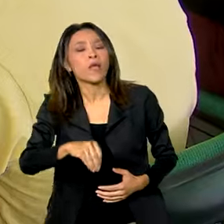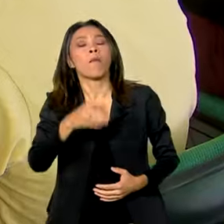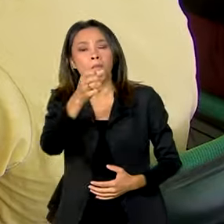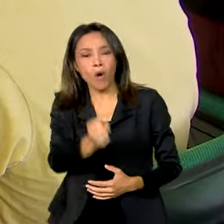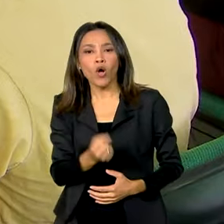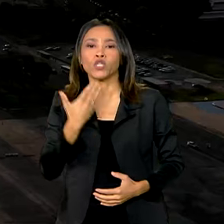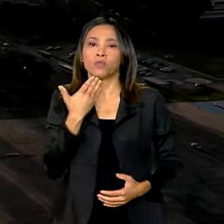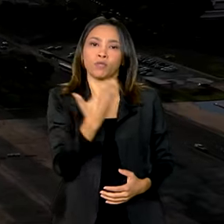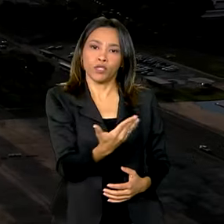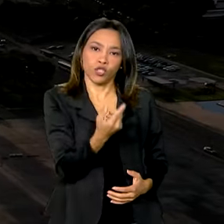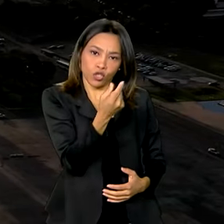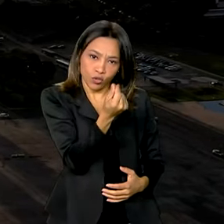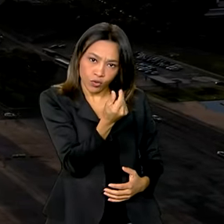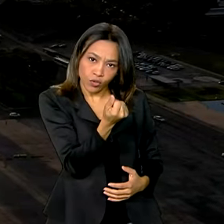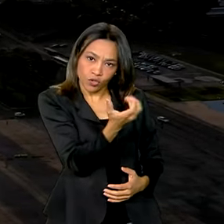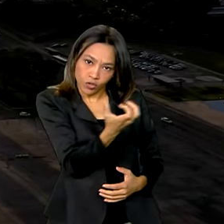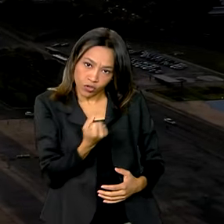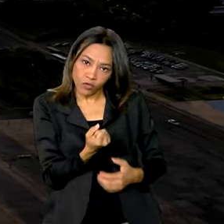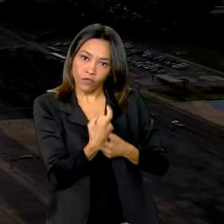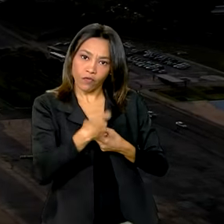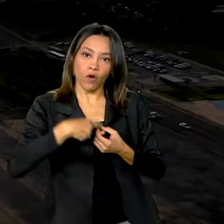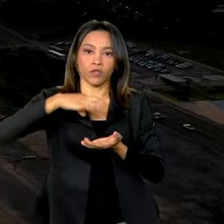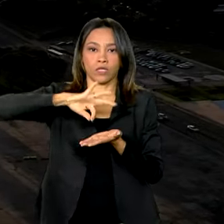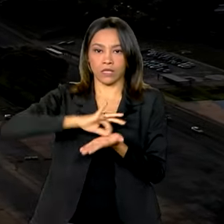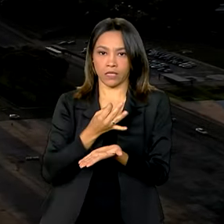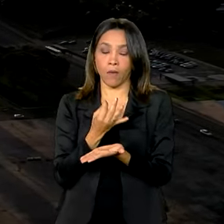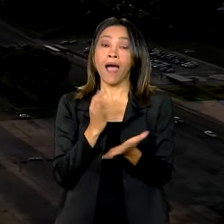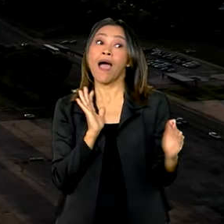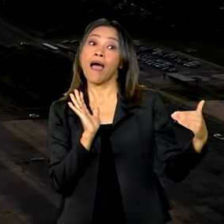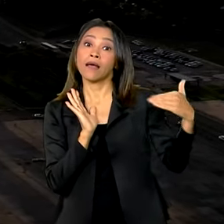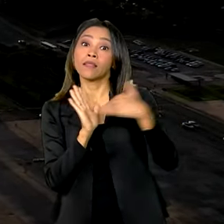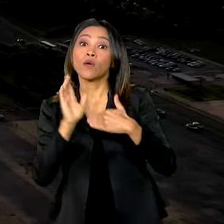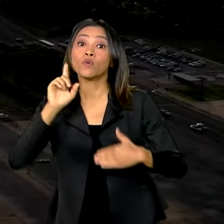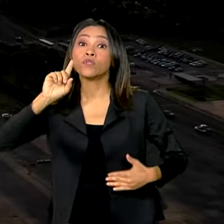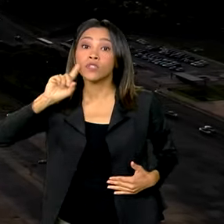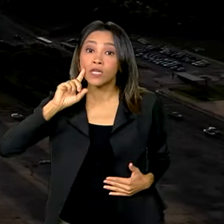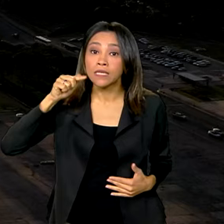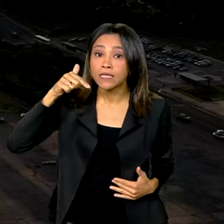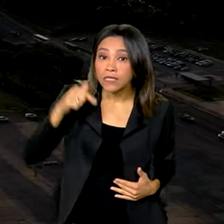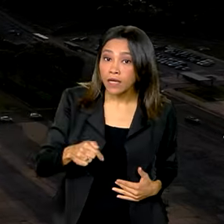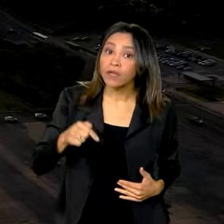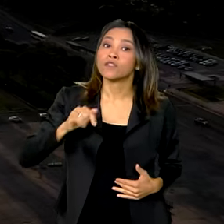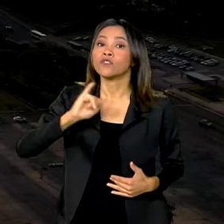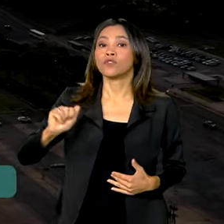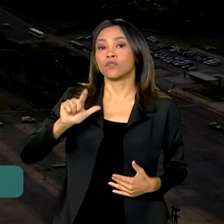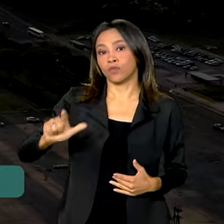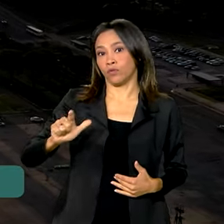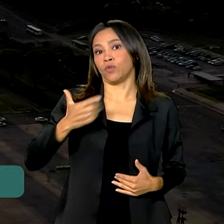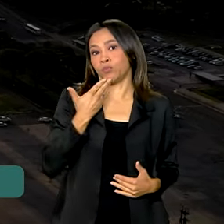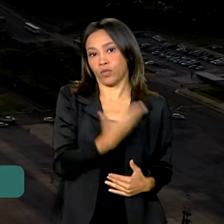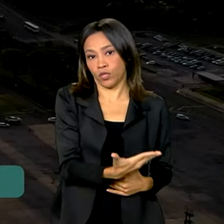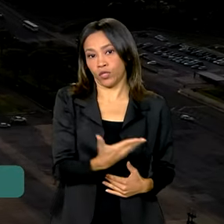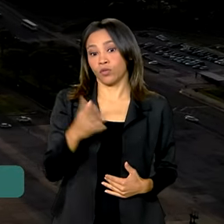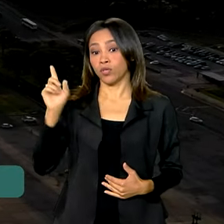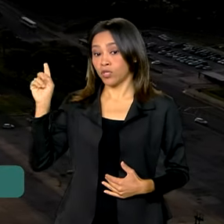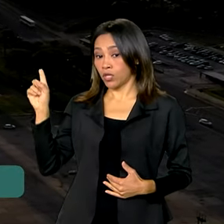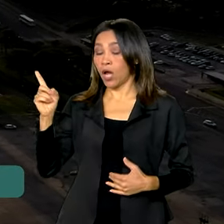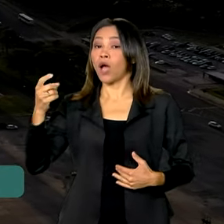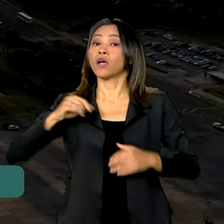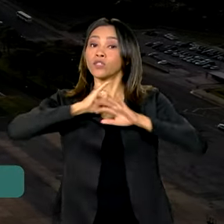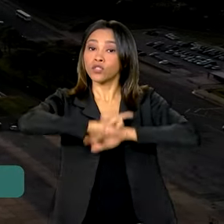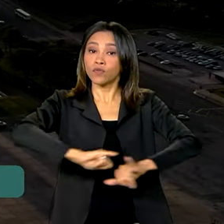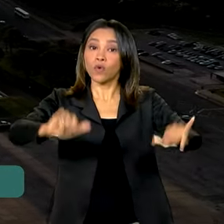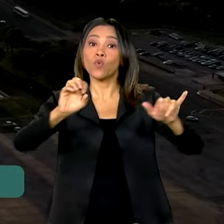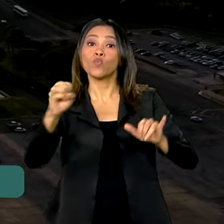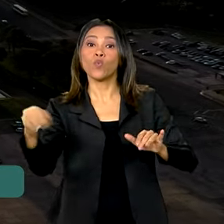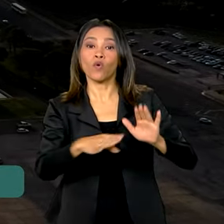valor da inscrição. A solicitação deve ser feita até o dia 7 de julho. O Ministério da Gestão publicou um novo edital